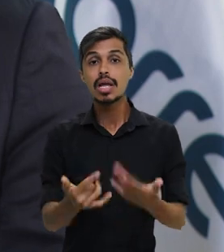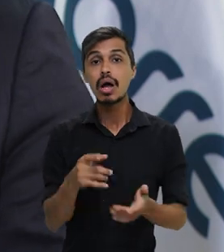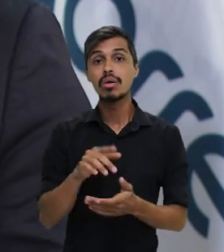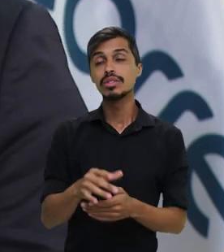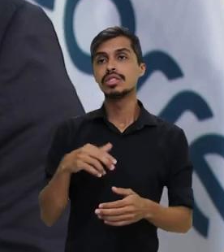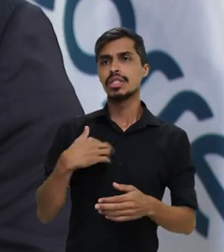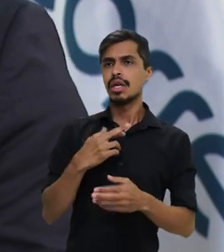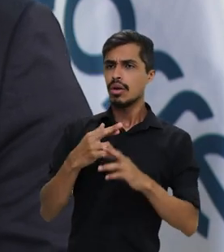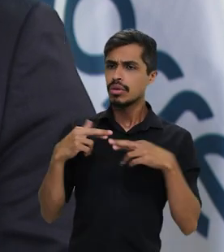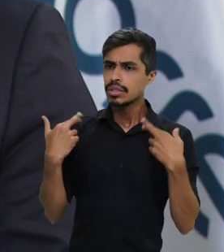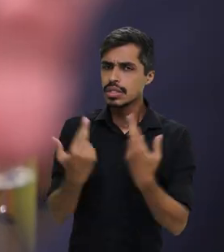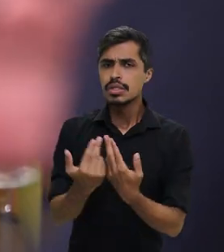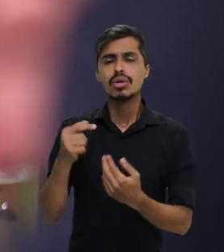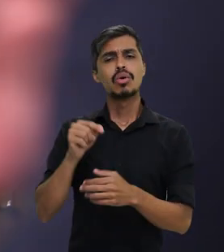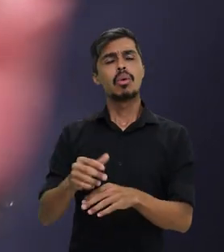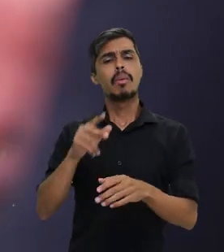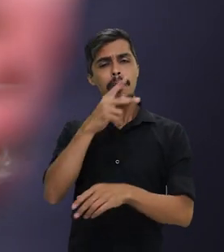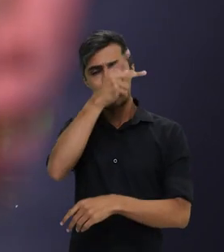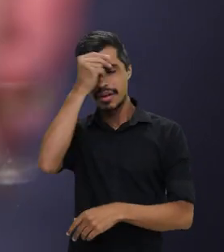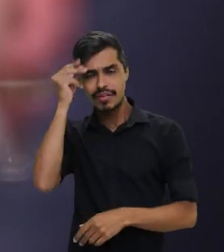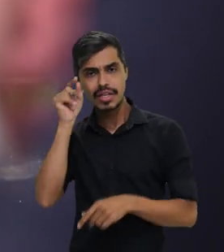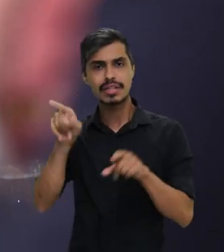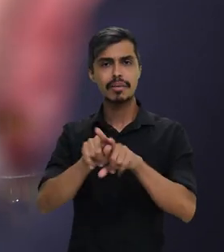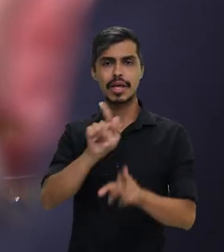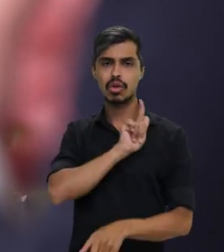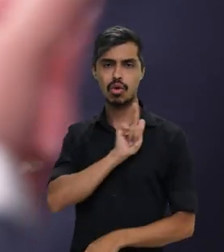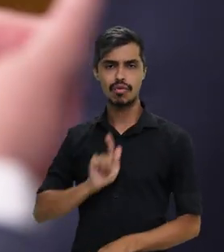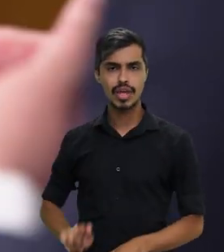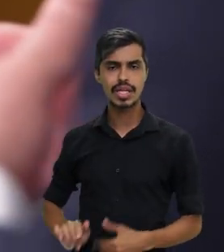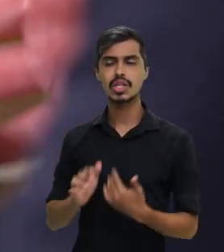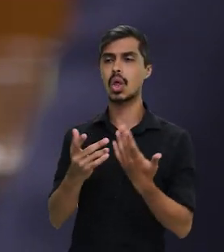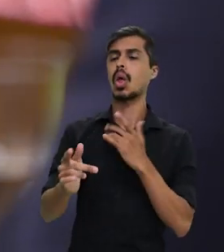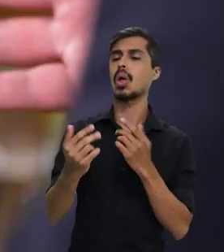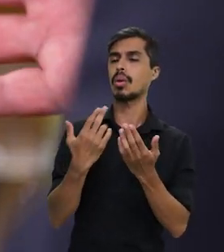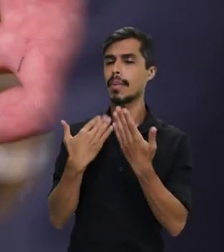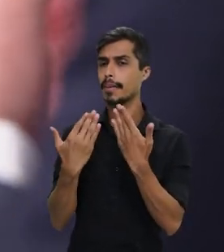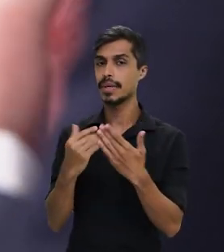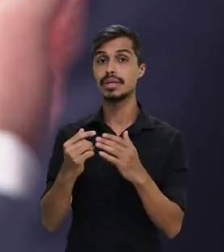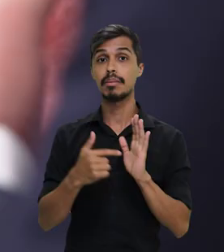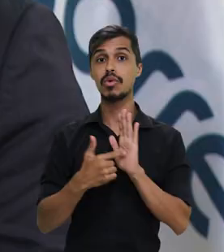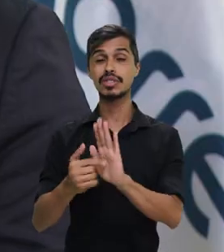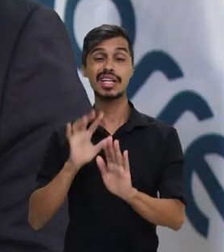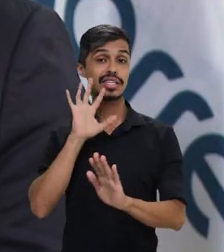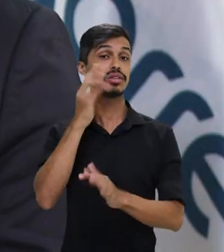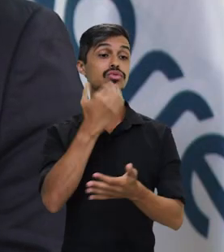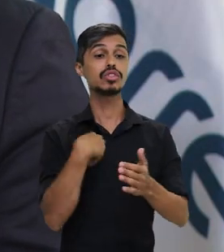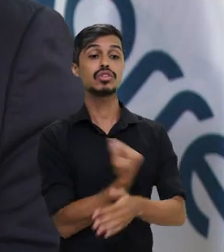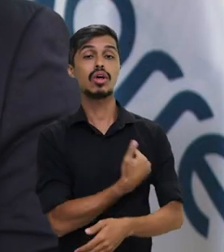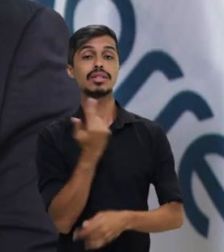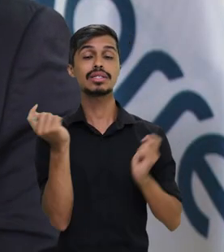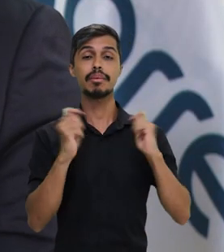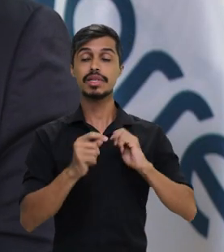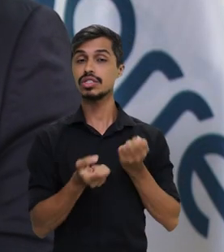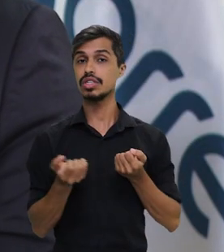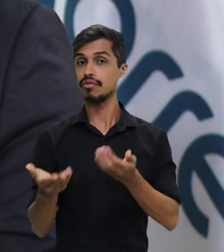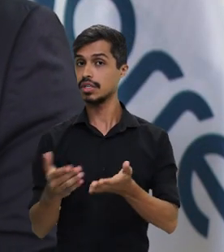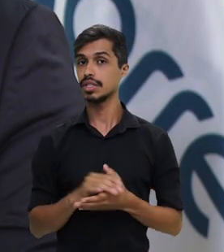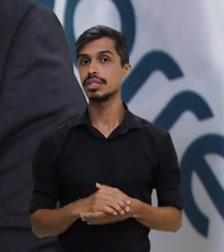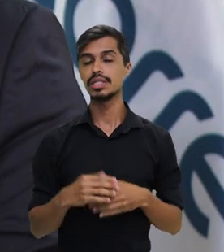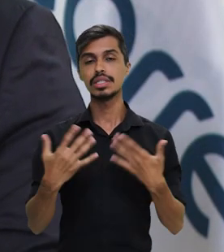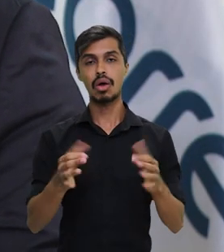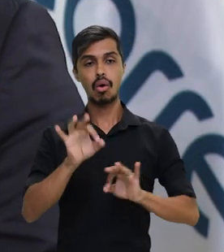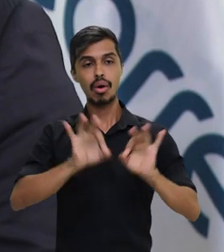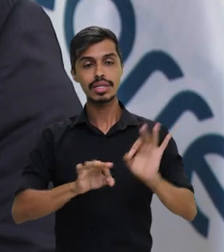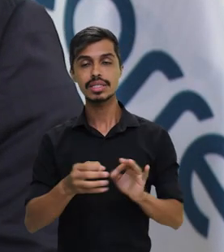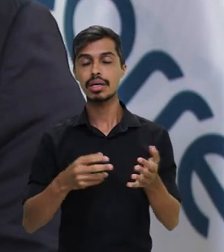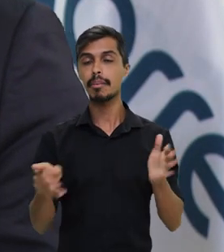procurando reunião com prefeitos, com governadores, para que a gente apresente para eles as soluções que nós temos aqui para a própria logística